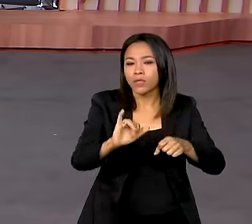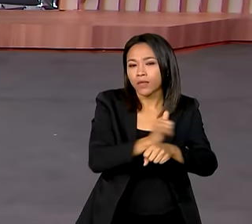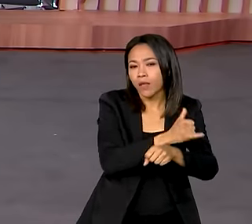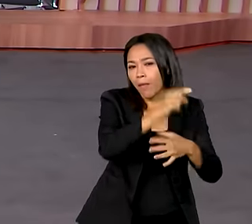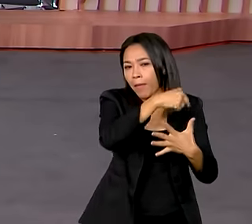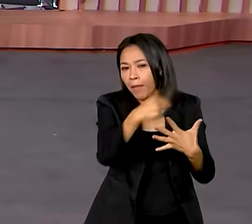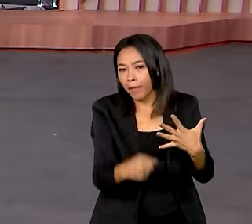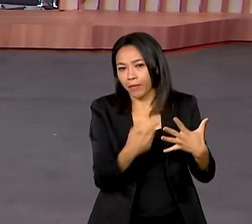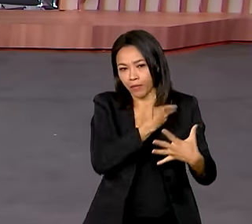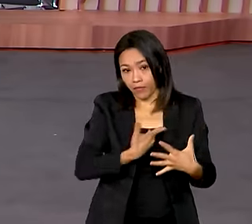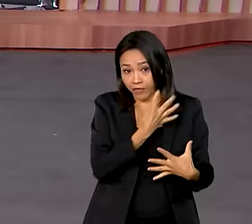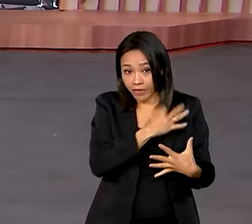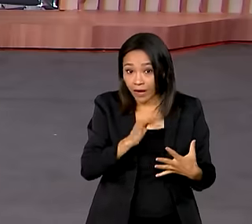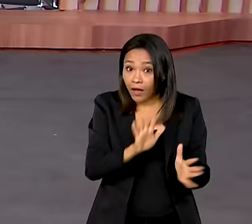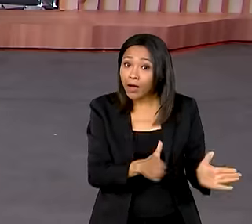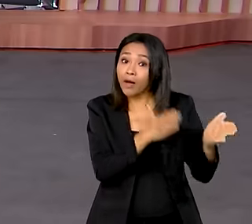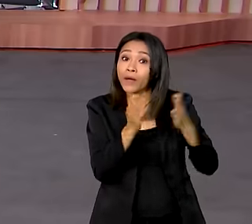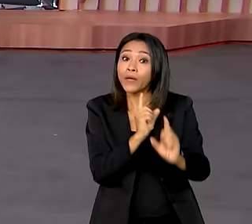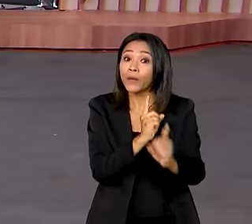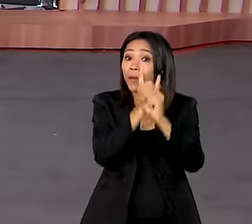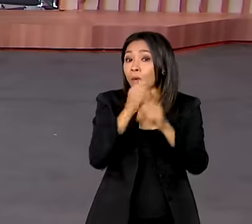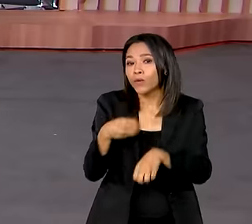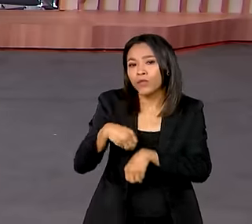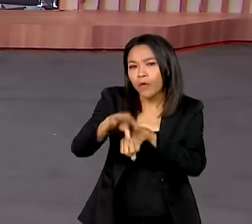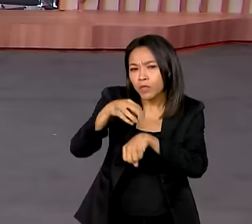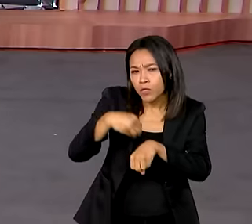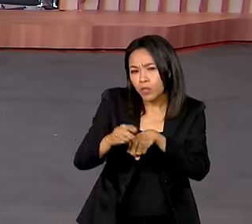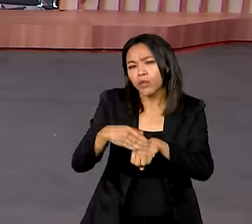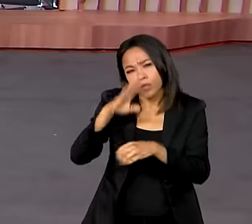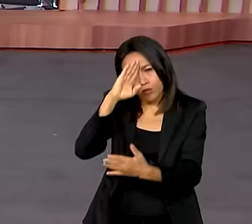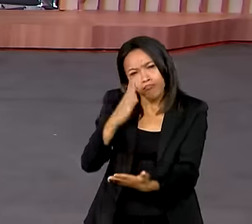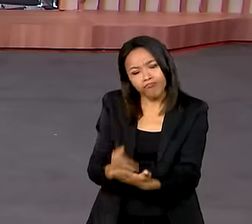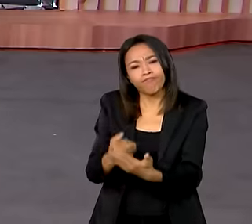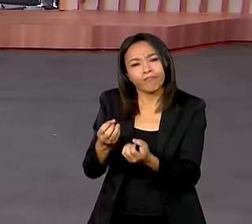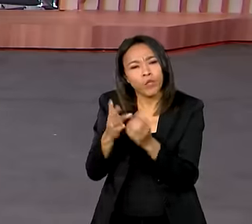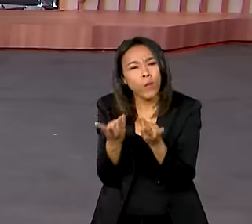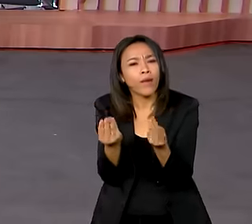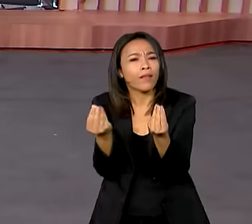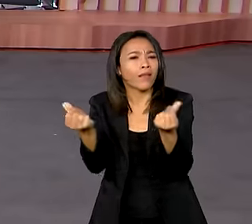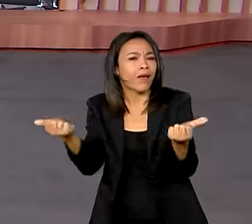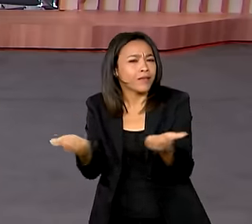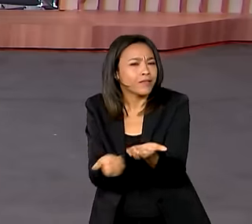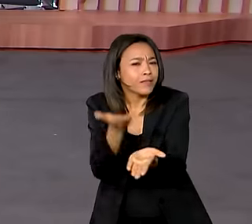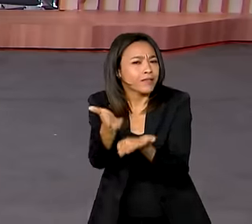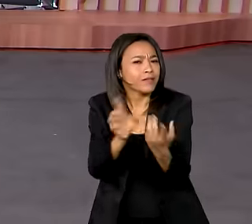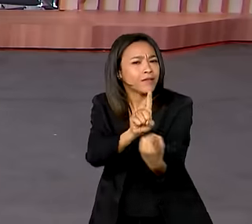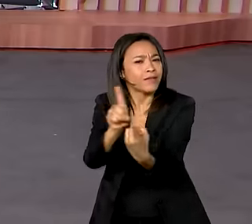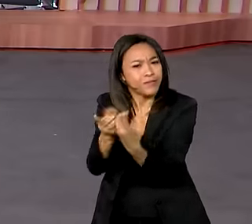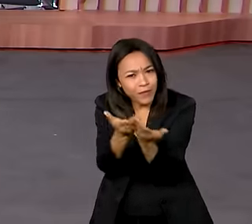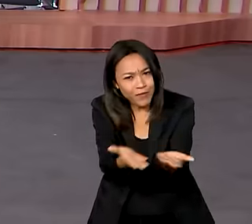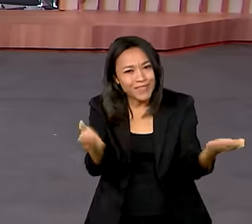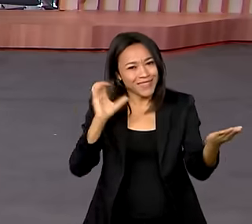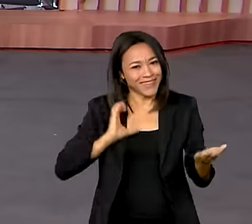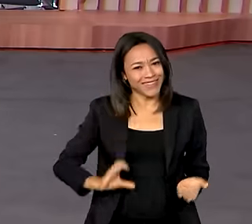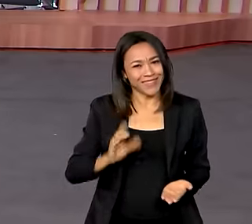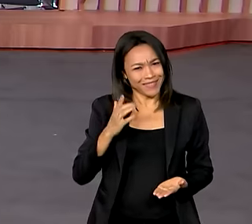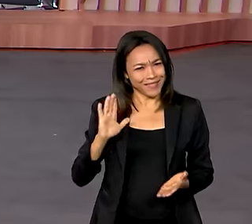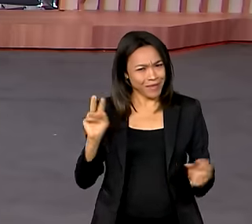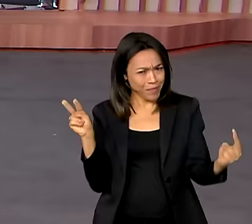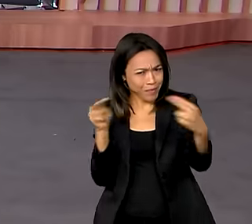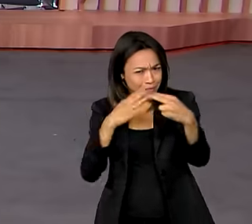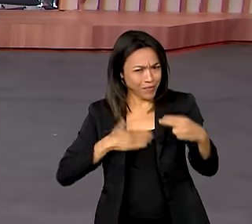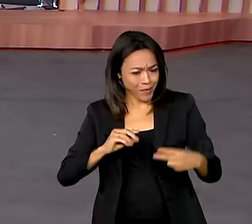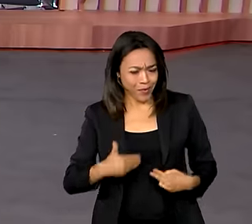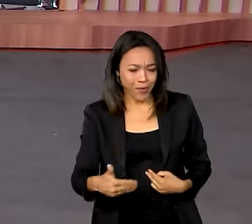do governo federal, eventos ao vivo, informação confiável de qualidade, prestação de serviço para você, cidadão. A gente se vê daqui a pouco na